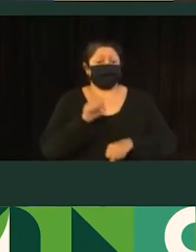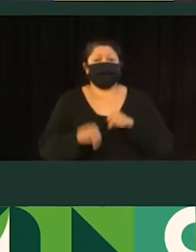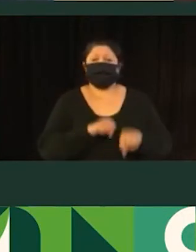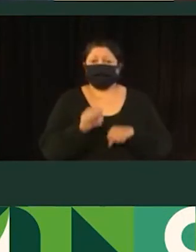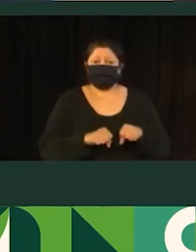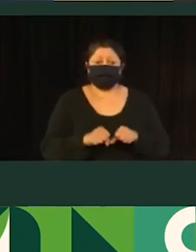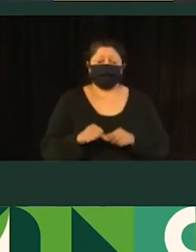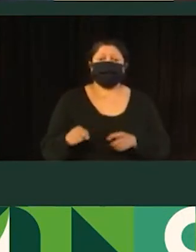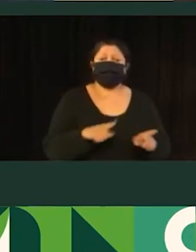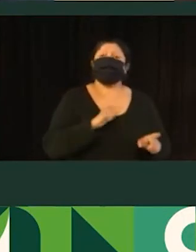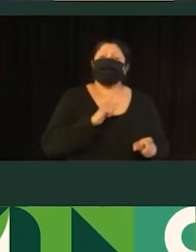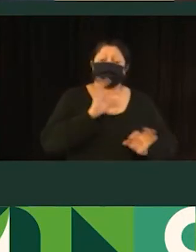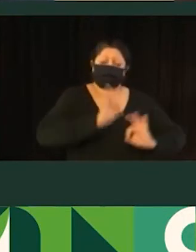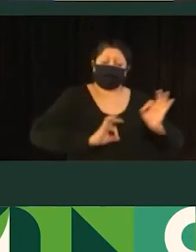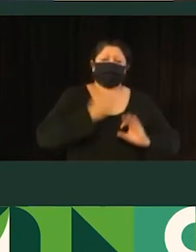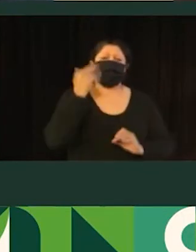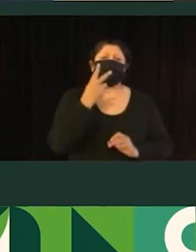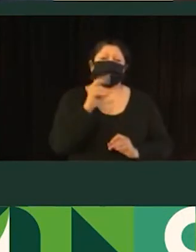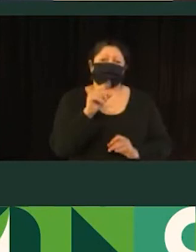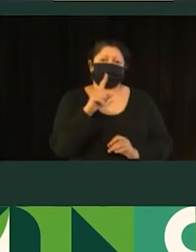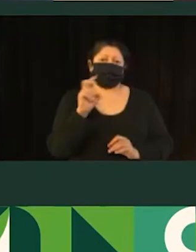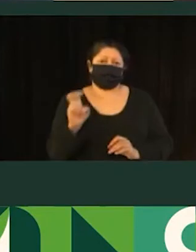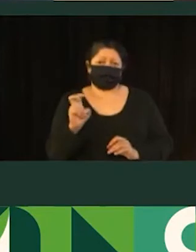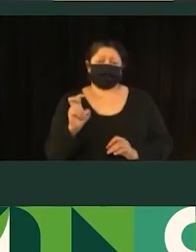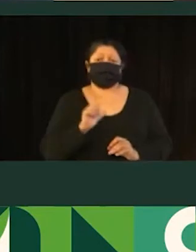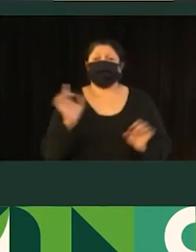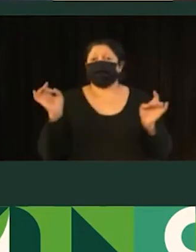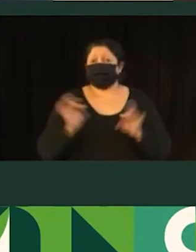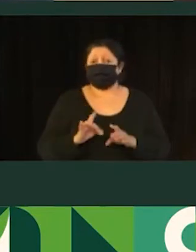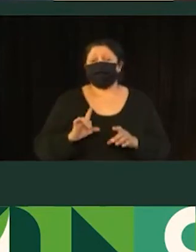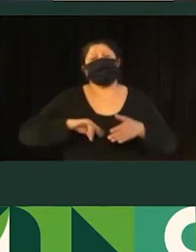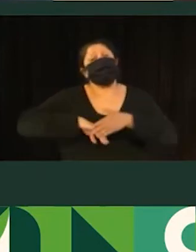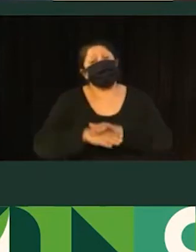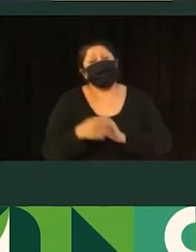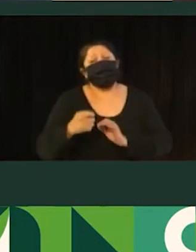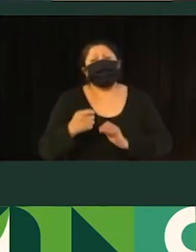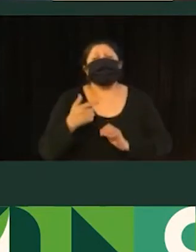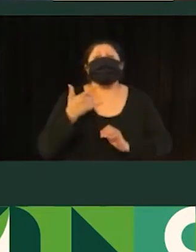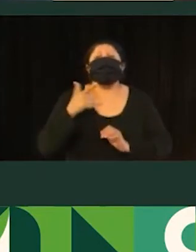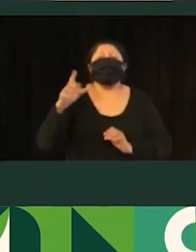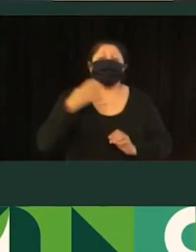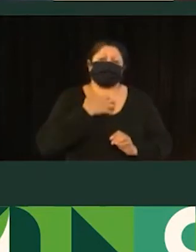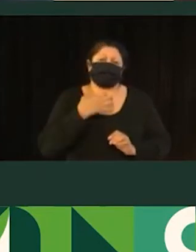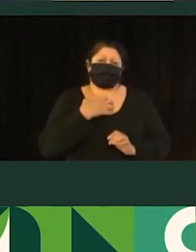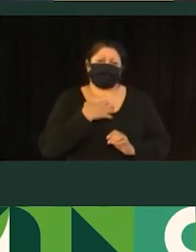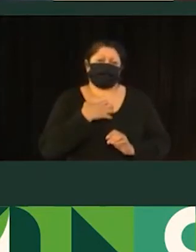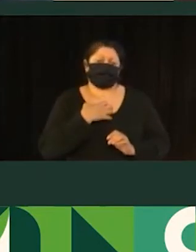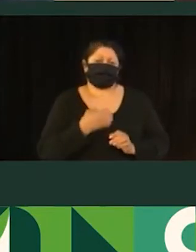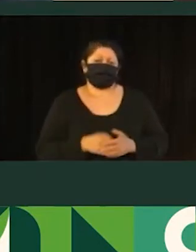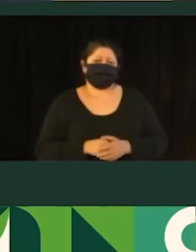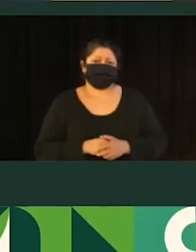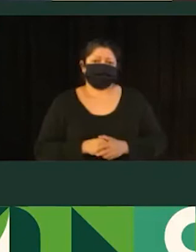cicloviário que Canoas tem, em 2015. Então, foram feitas algumas adaptações com os outros modos. Então, em relação ao